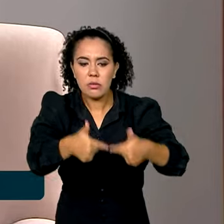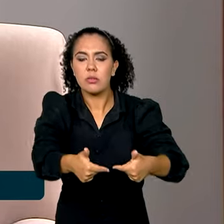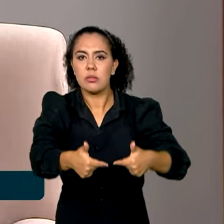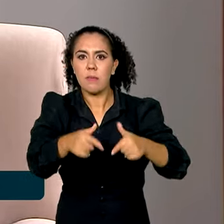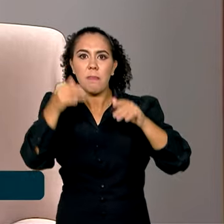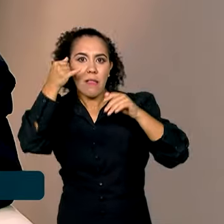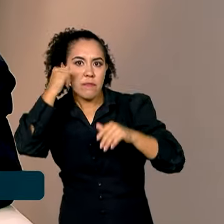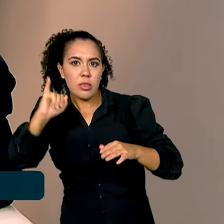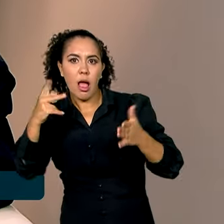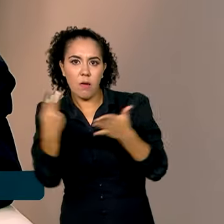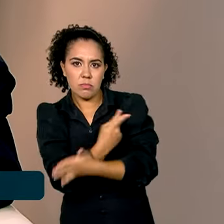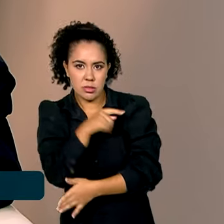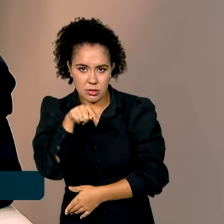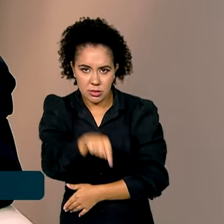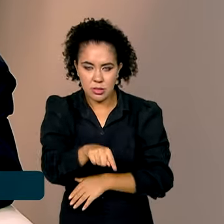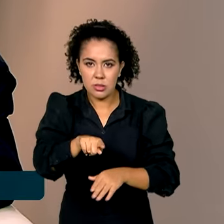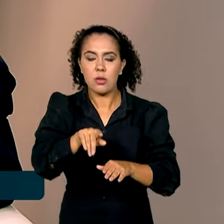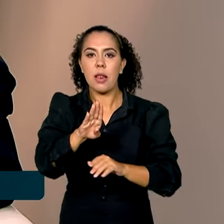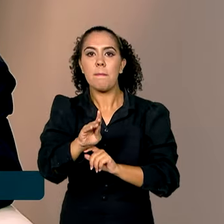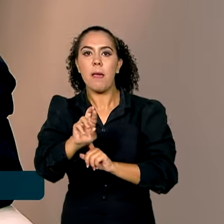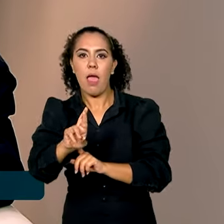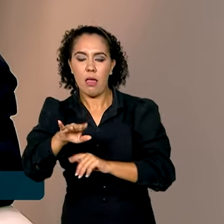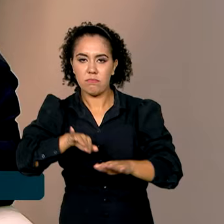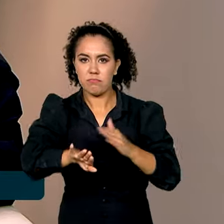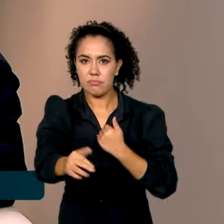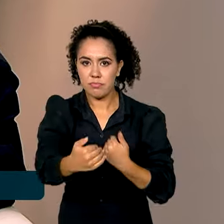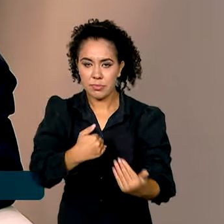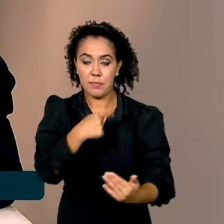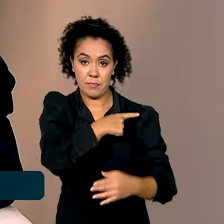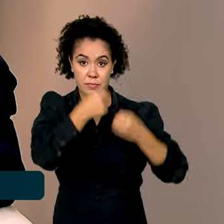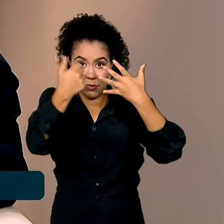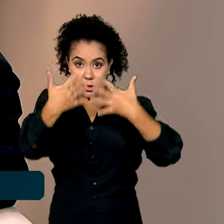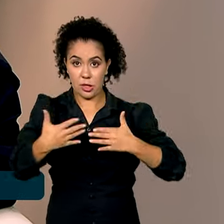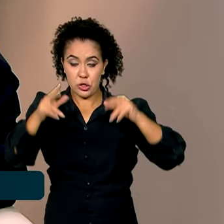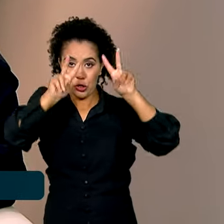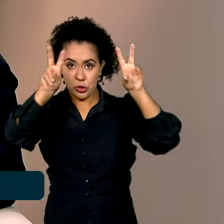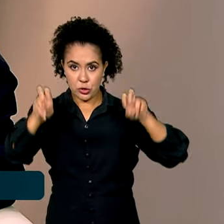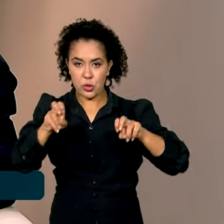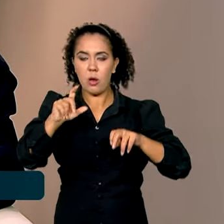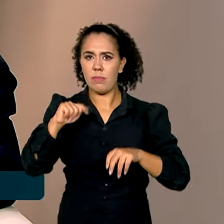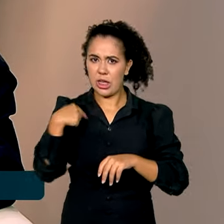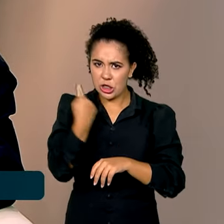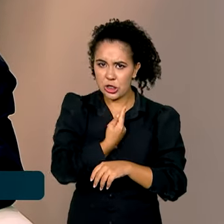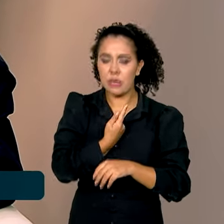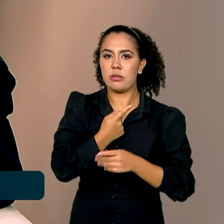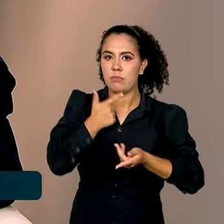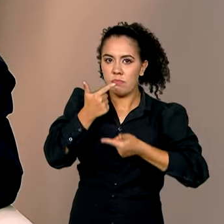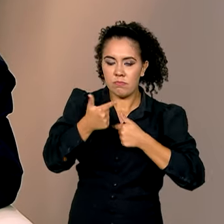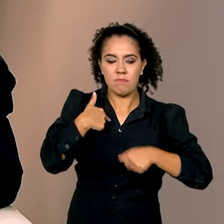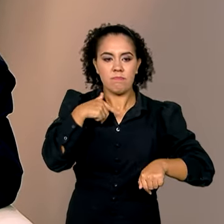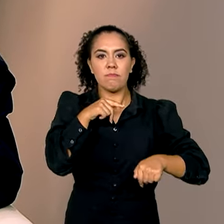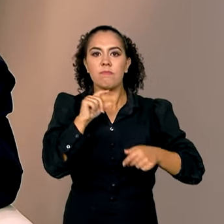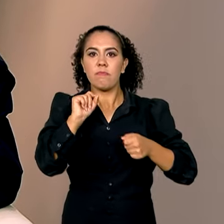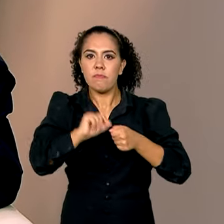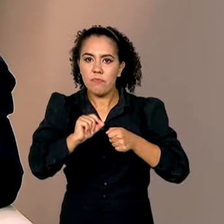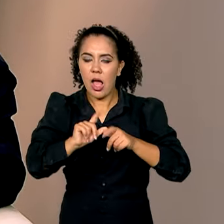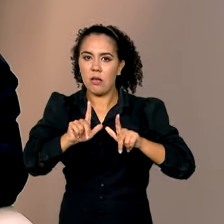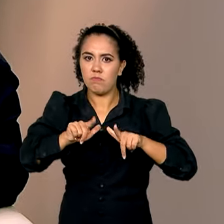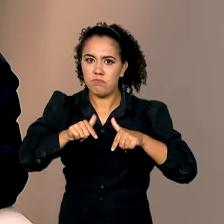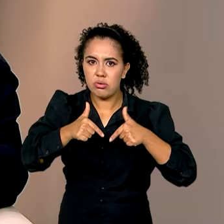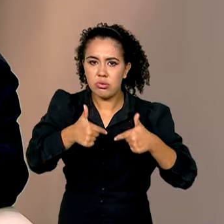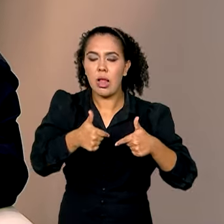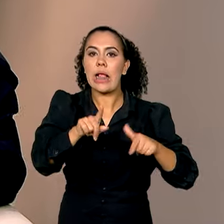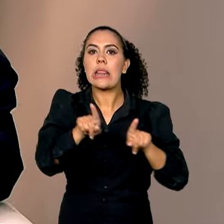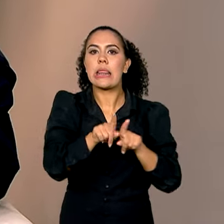rodovias? Nós temos o trabalho de fiscalização ostensiva, ordinária, que são as